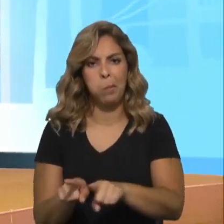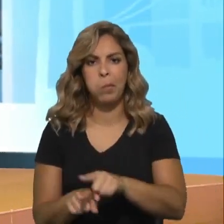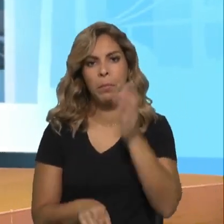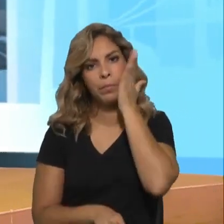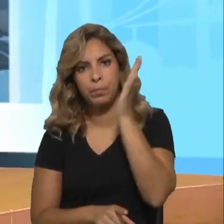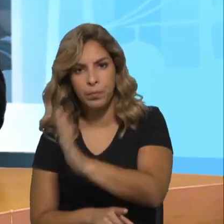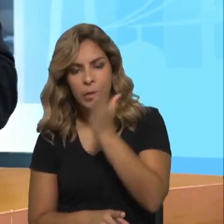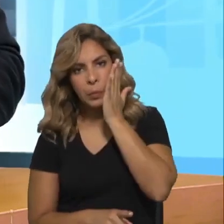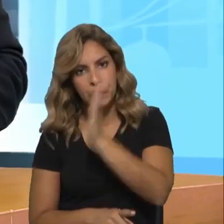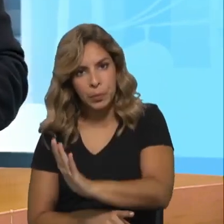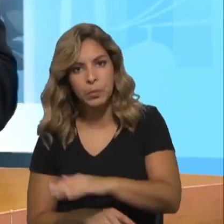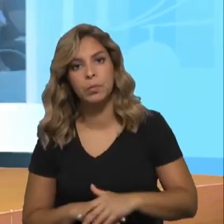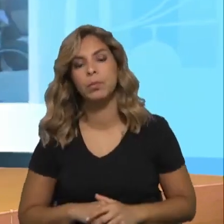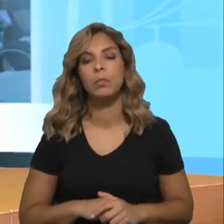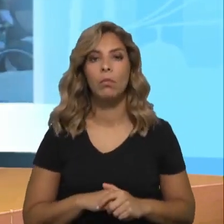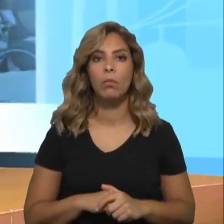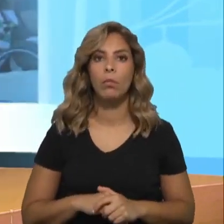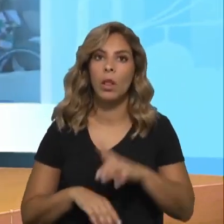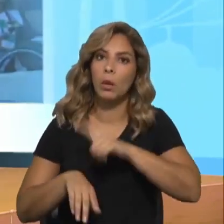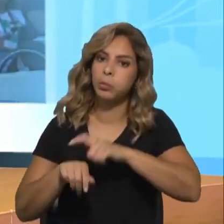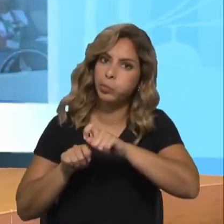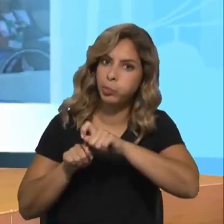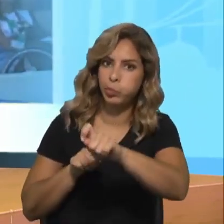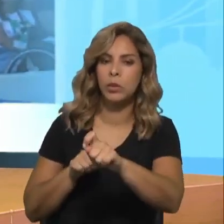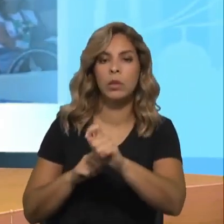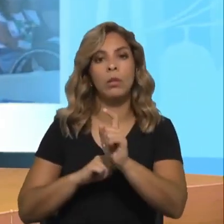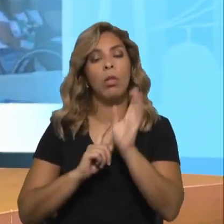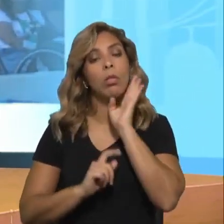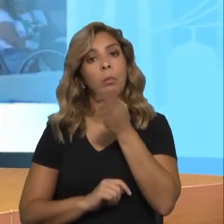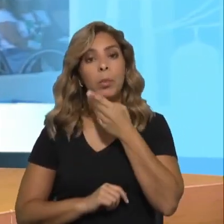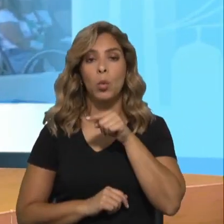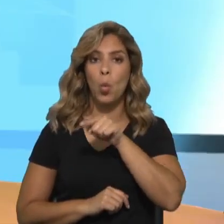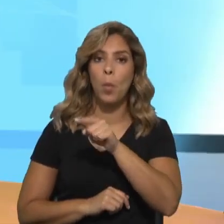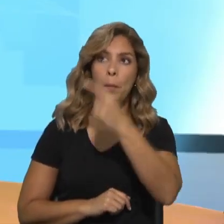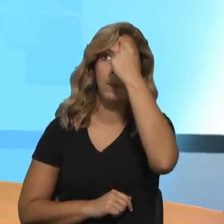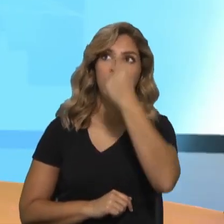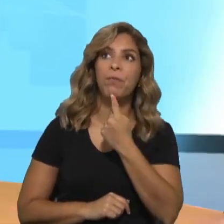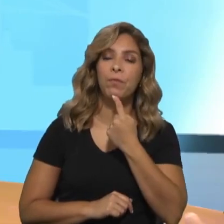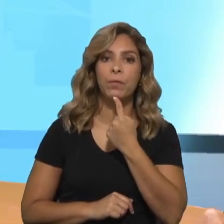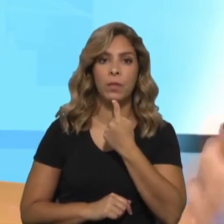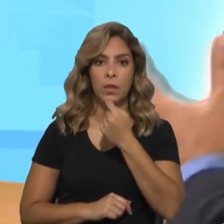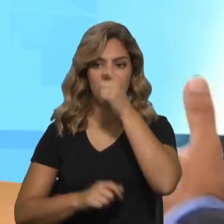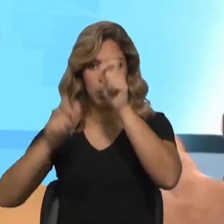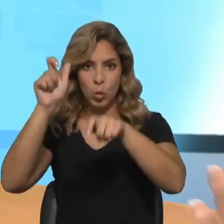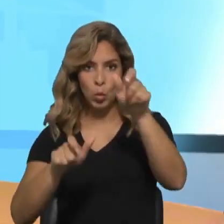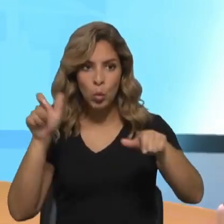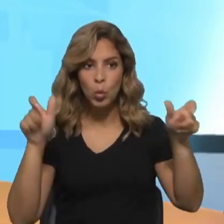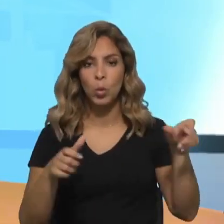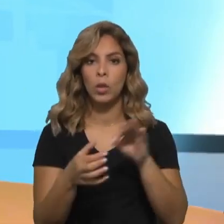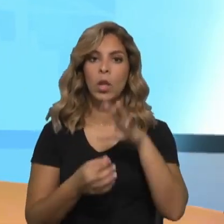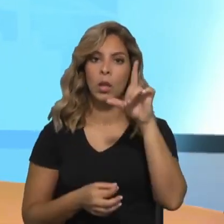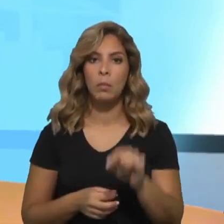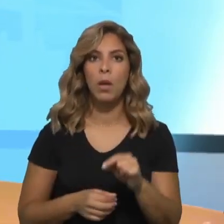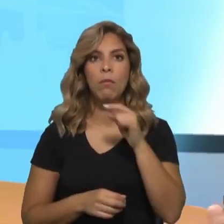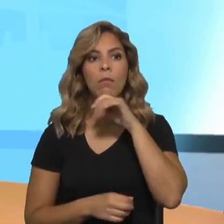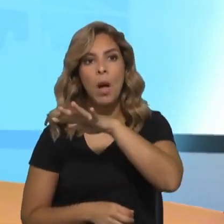centros de acolhimento. Durante algum tempo, e vai depender, enfim, do perfil das pessoas, das famílias, quanto à